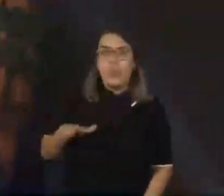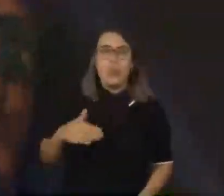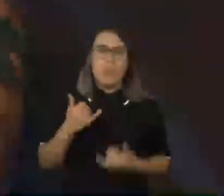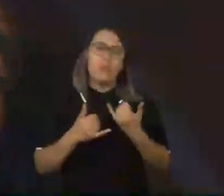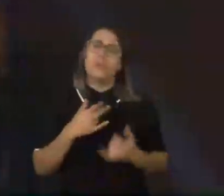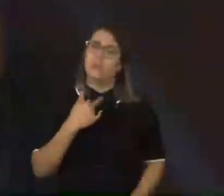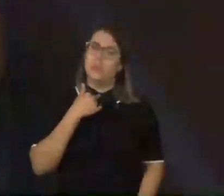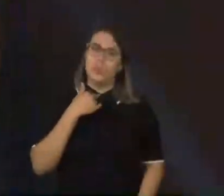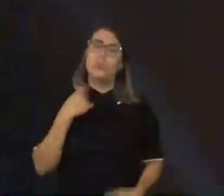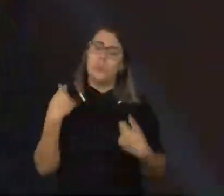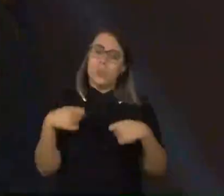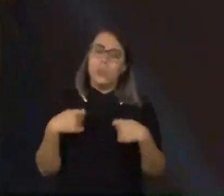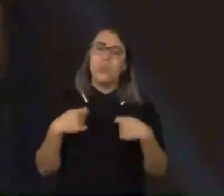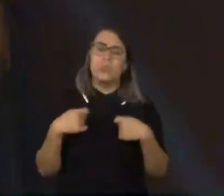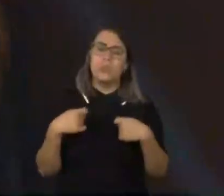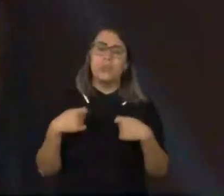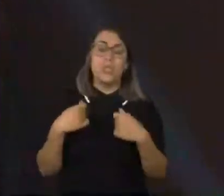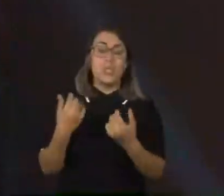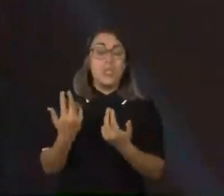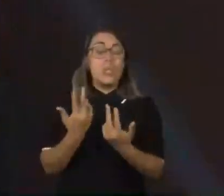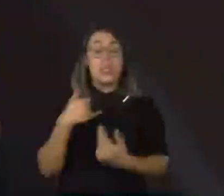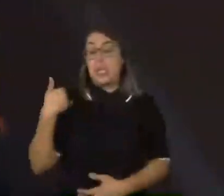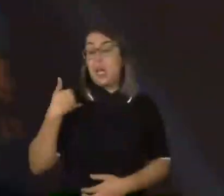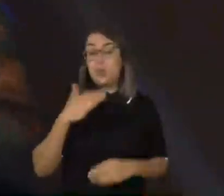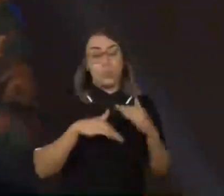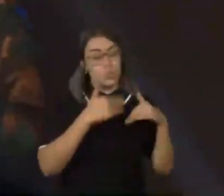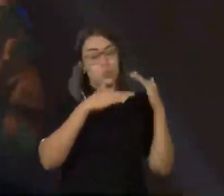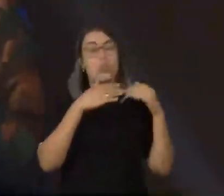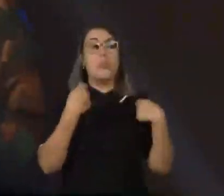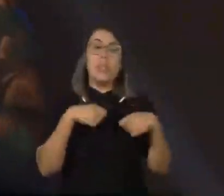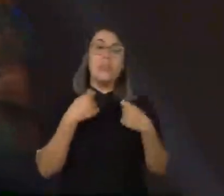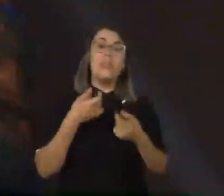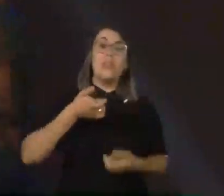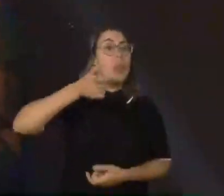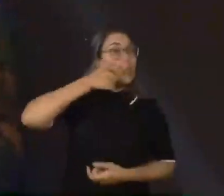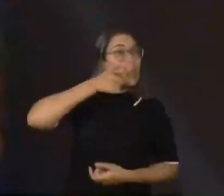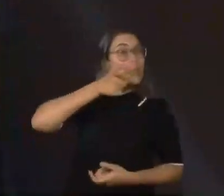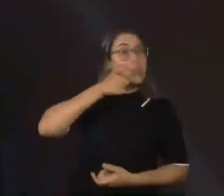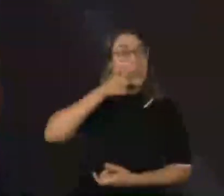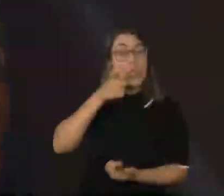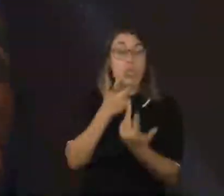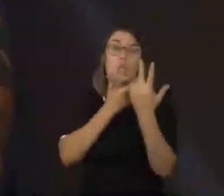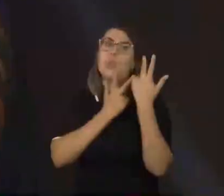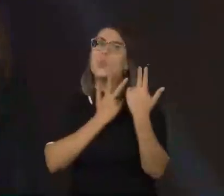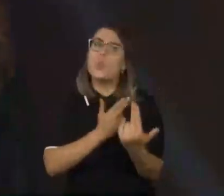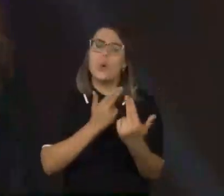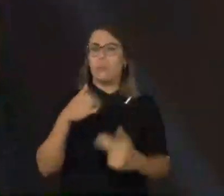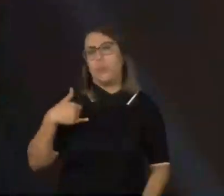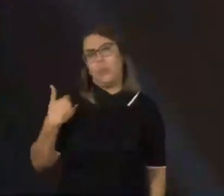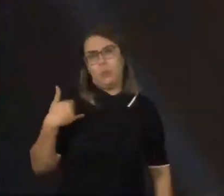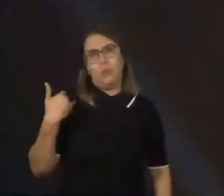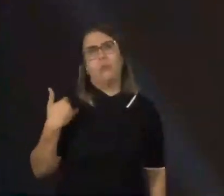tratadas de acordo com as suas faixas etárias, elas têm que ter interesses e programas e se vestir de